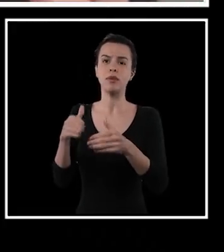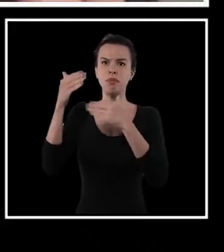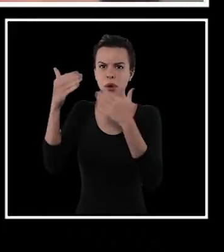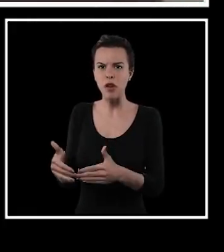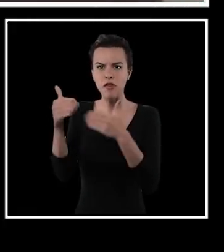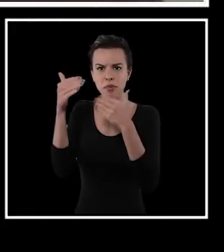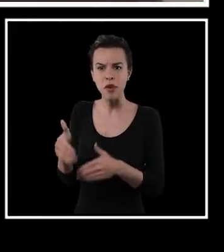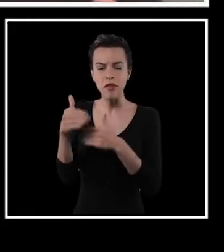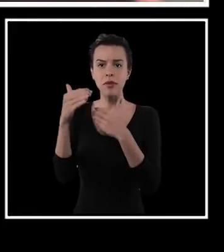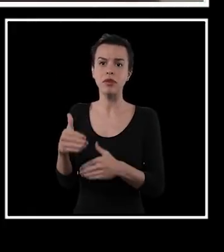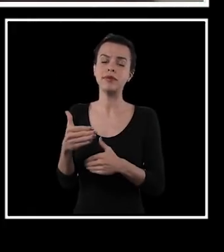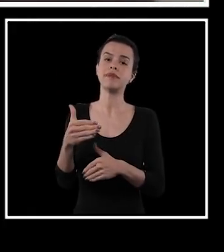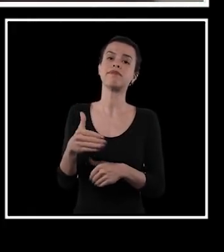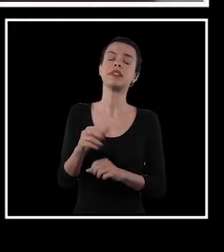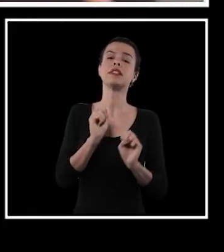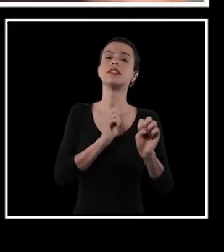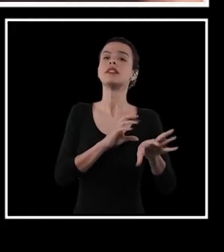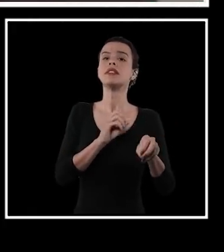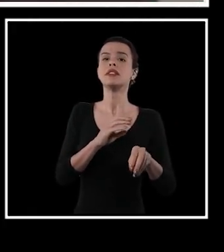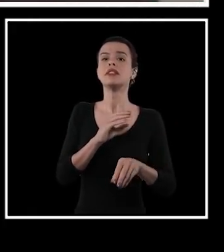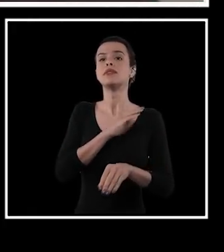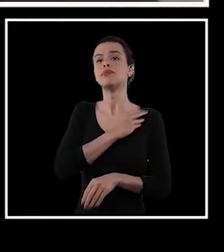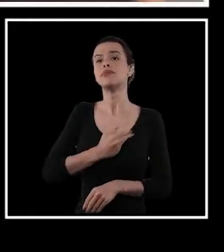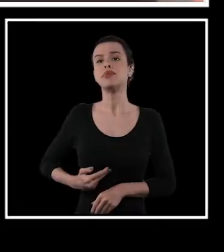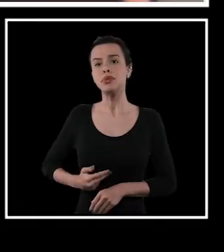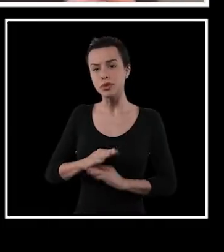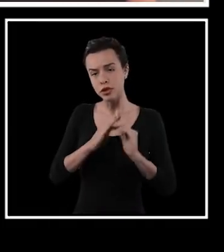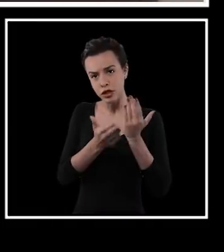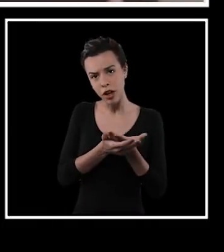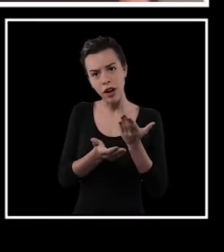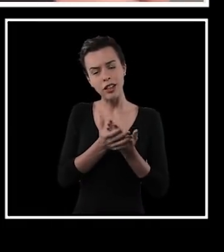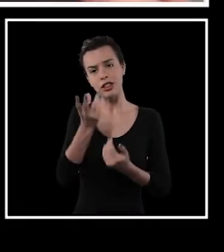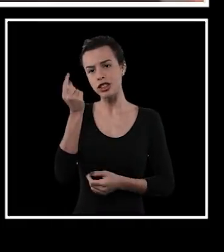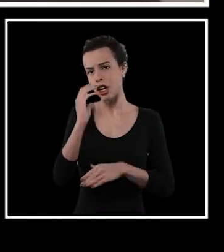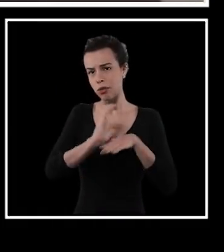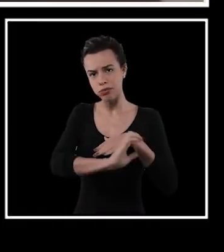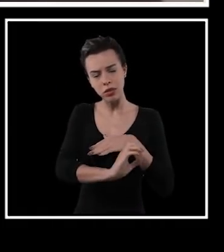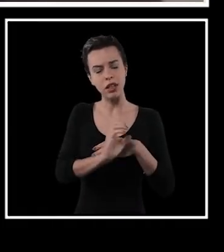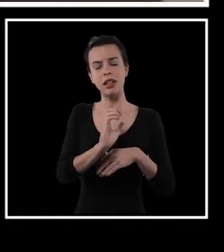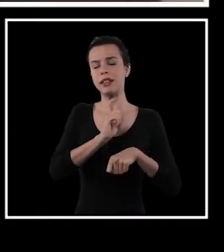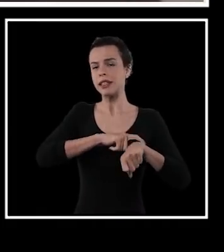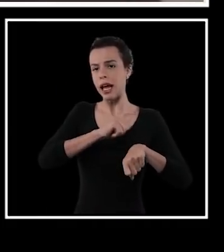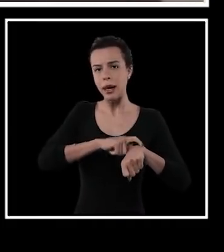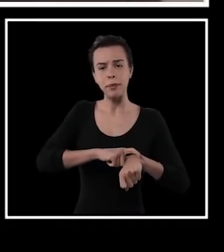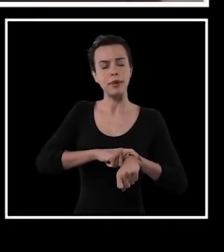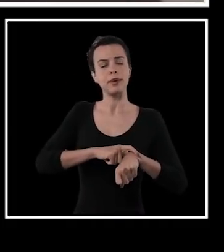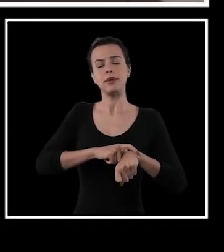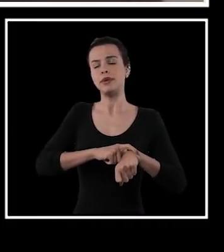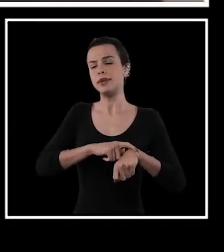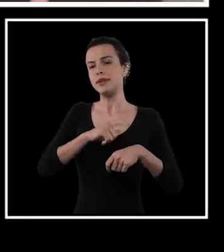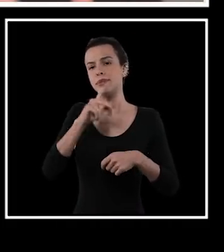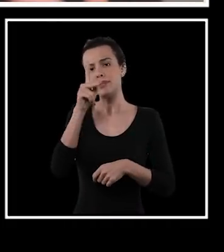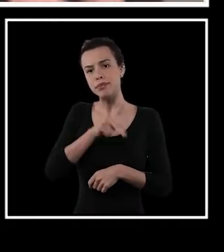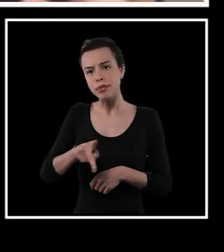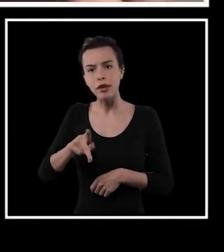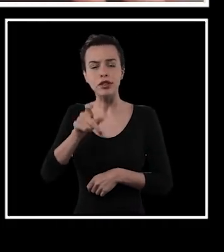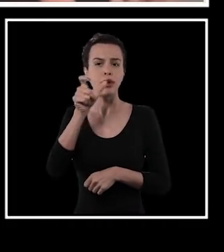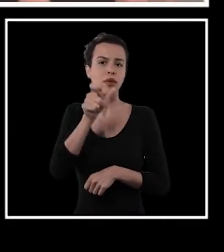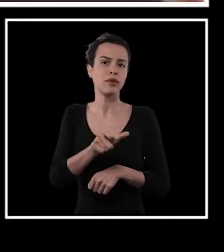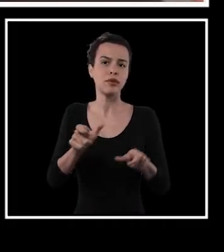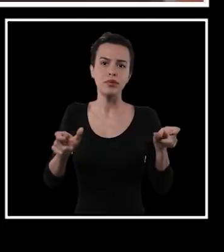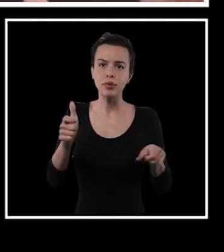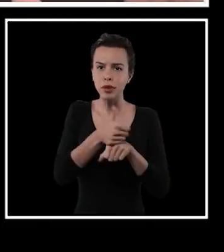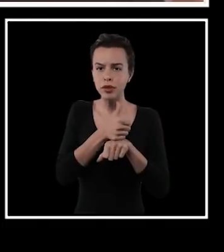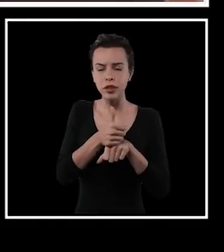e a escola pública que tem se esvaziado de tempo, de dinheiro e de profissionais. Então, seria legal a gente